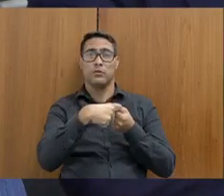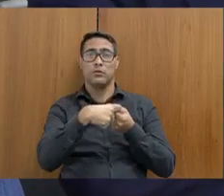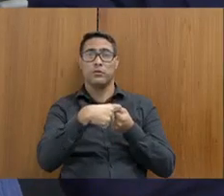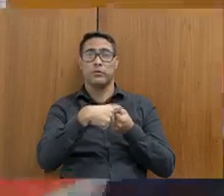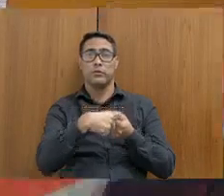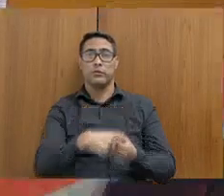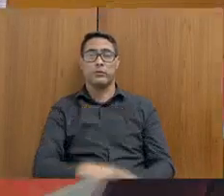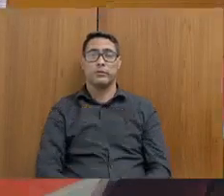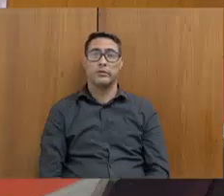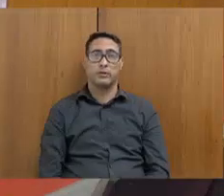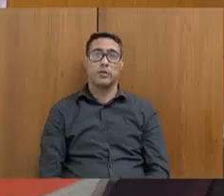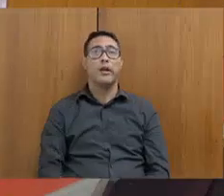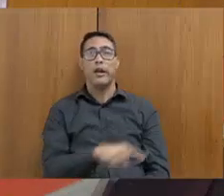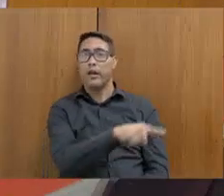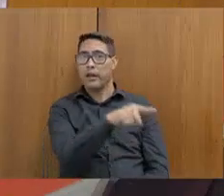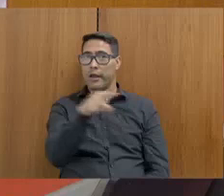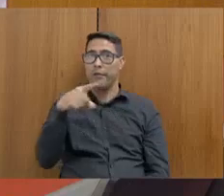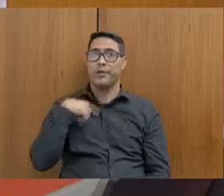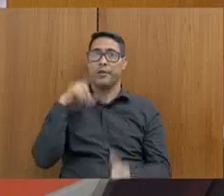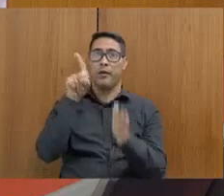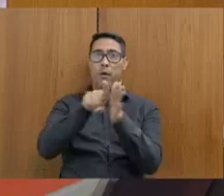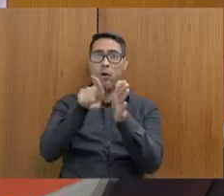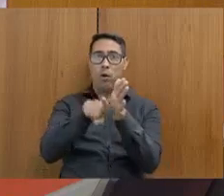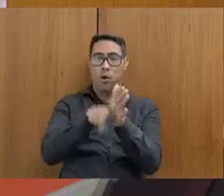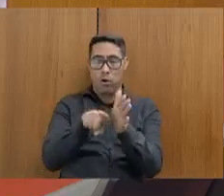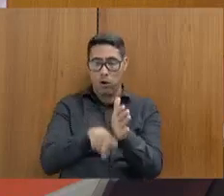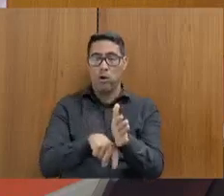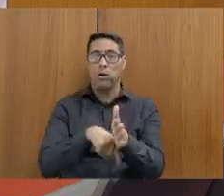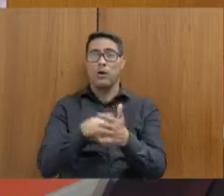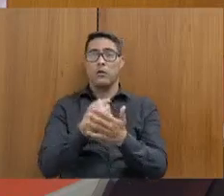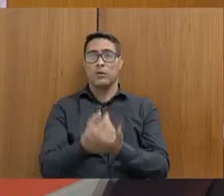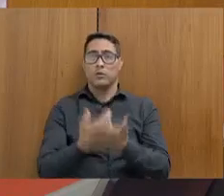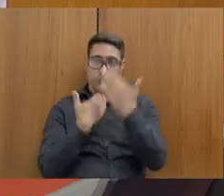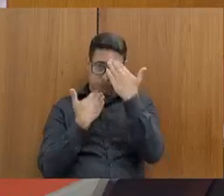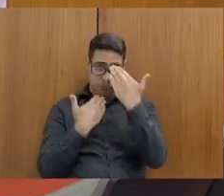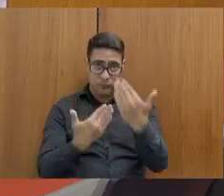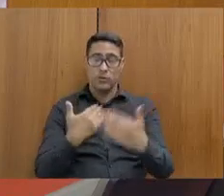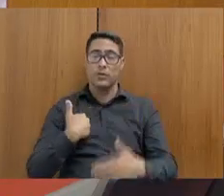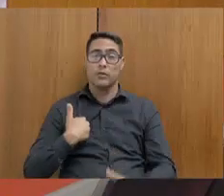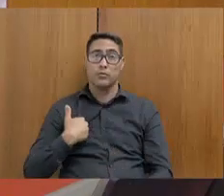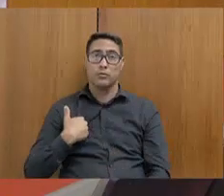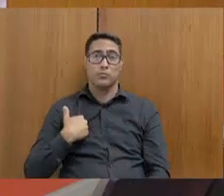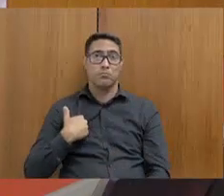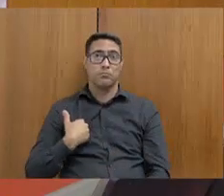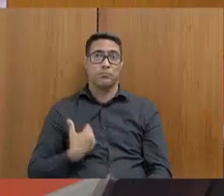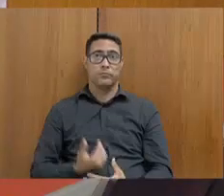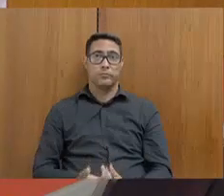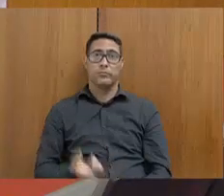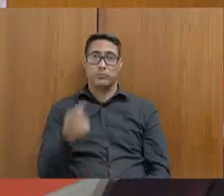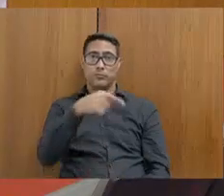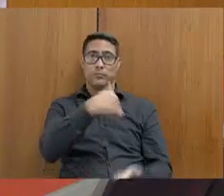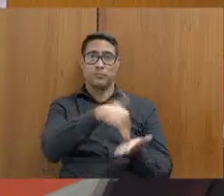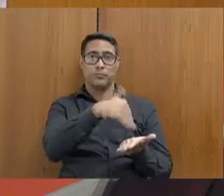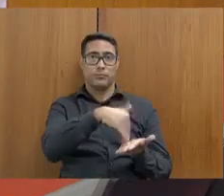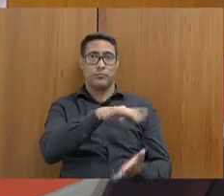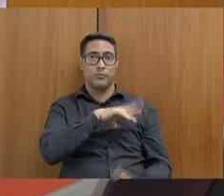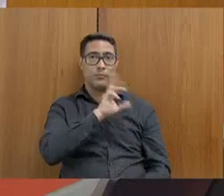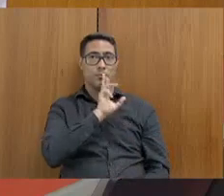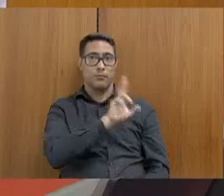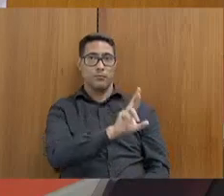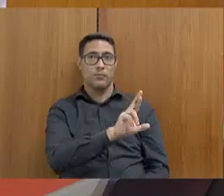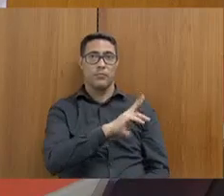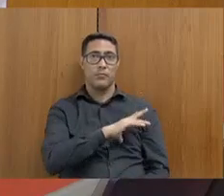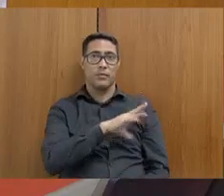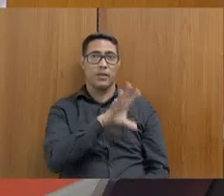Ok. Eram essas as minhas perguntas, senhor presidente. Agradeço a oportunidade. Secretário, o tem a palavra. Eu vou tentar,